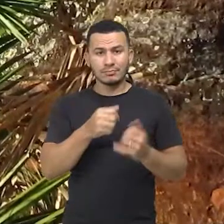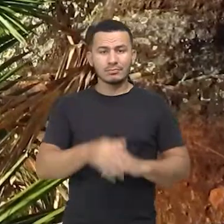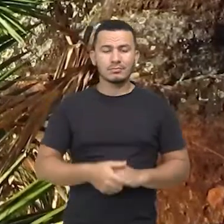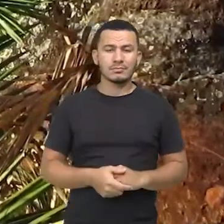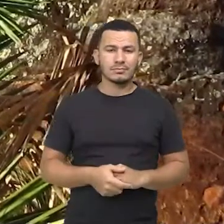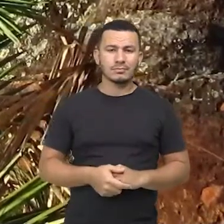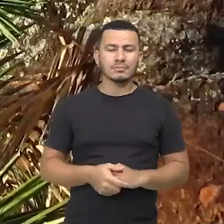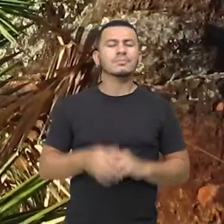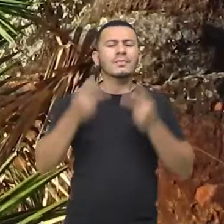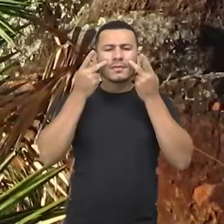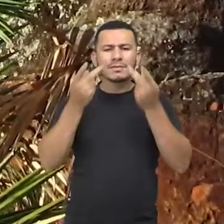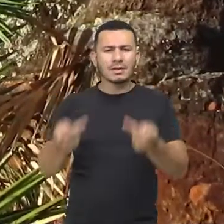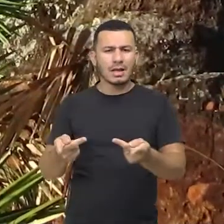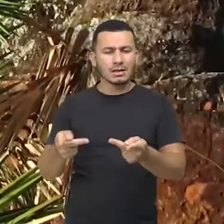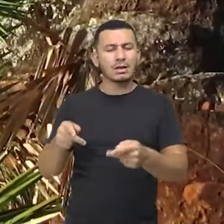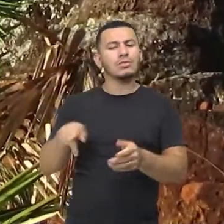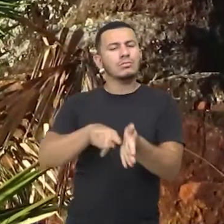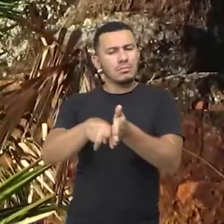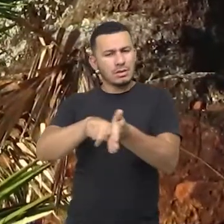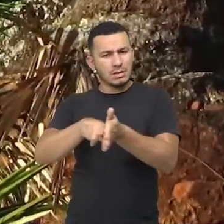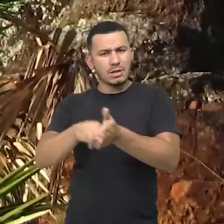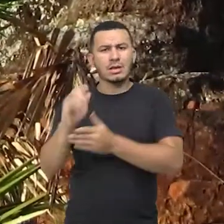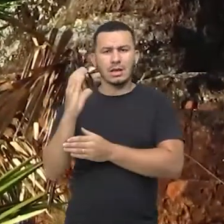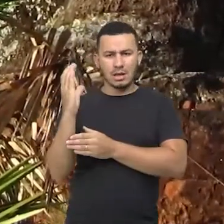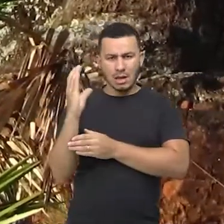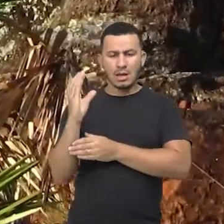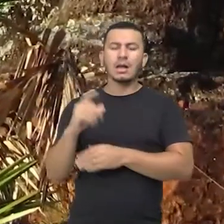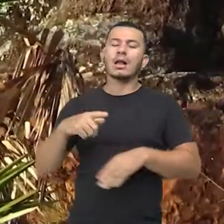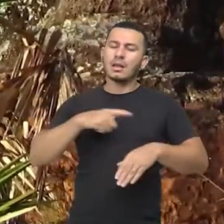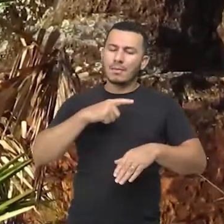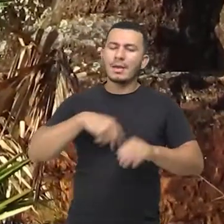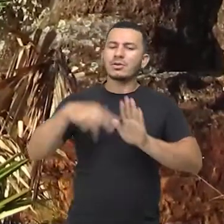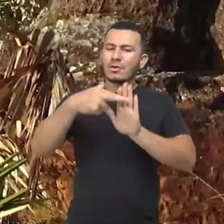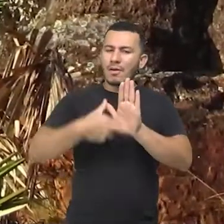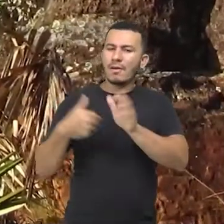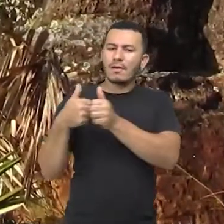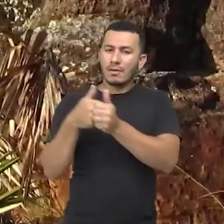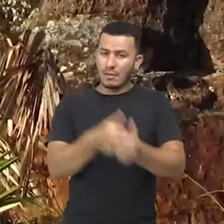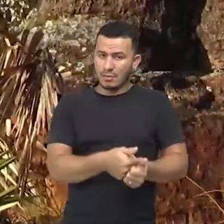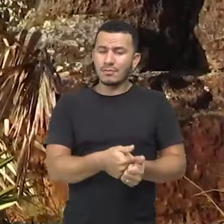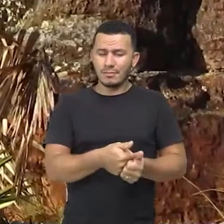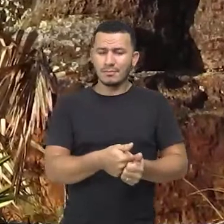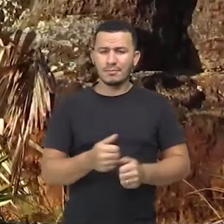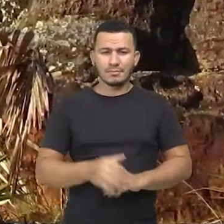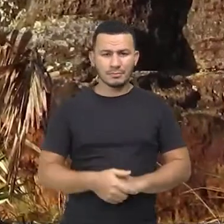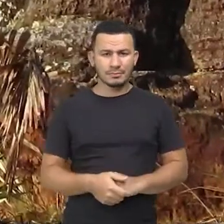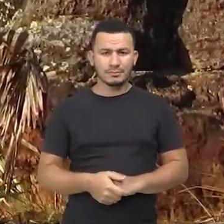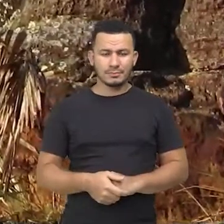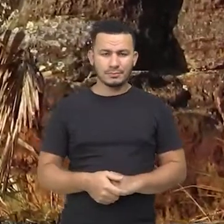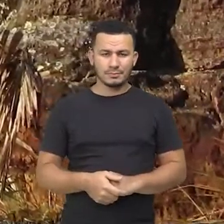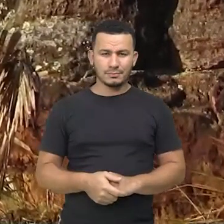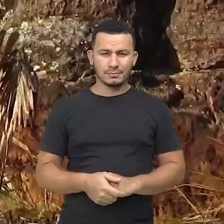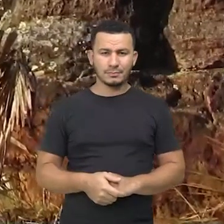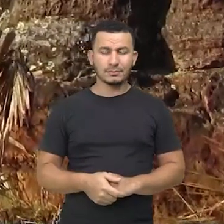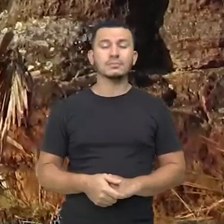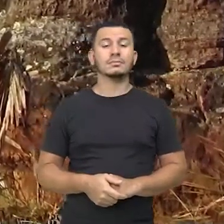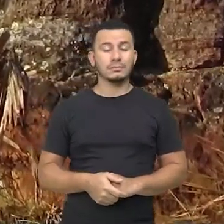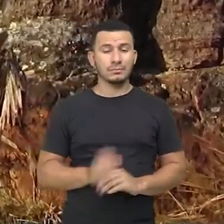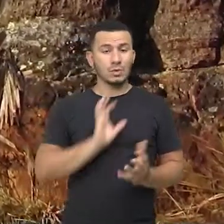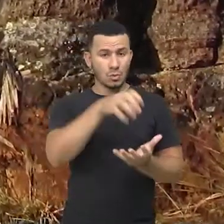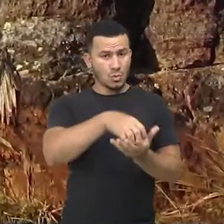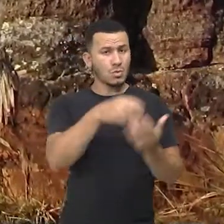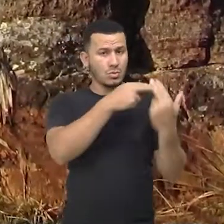A visitação pública e a pesquisa científica estão sujeitas às normas e restrições estabelecidas no plano de manejo da unidade, pelo órgão